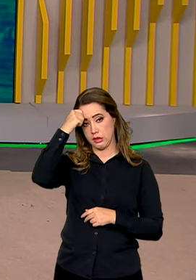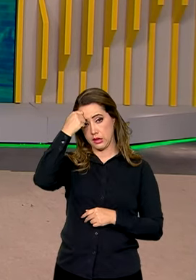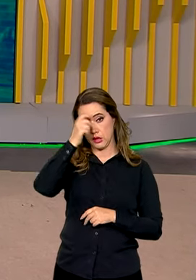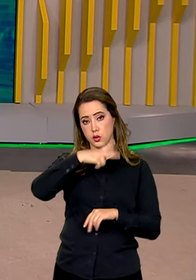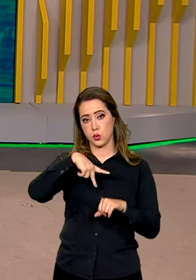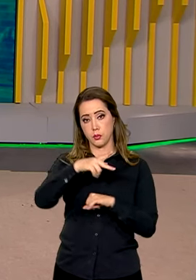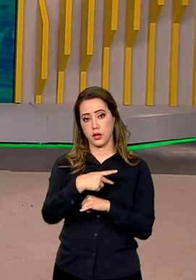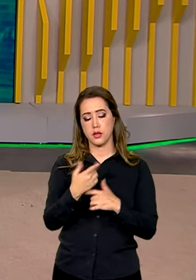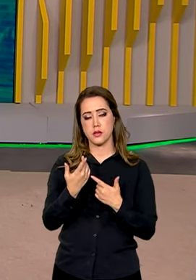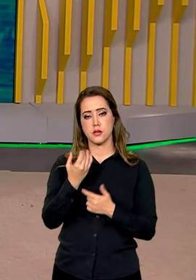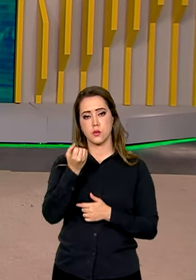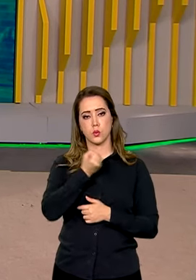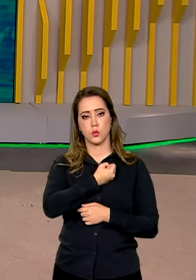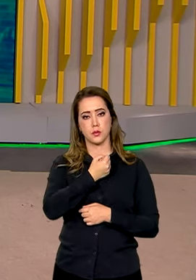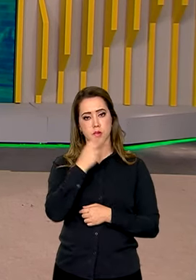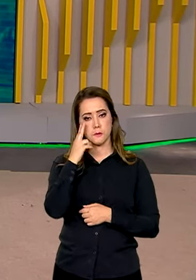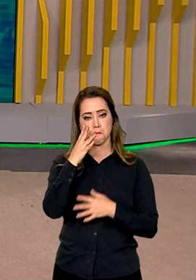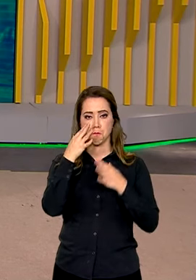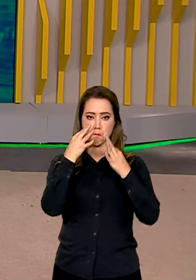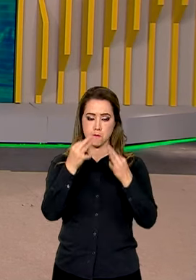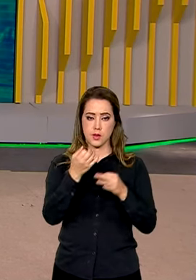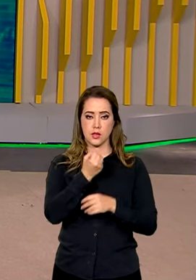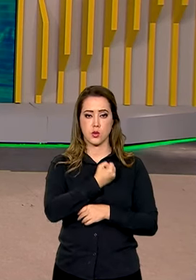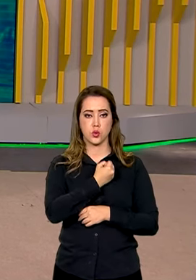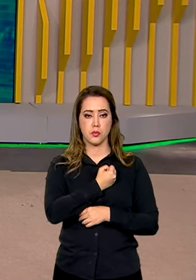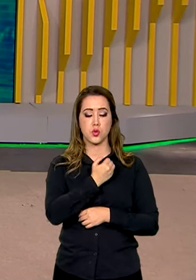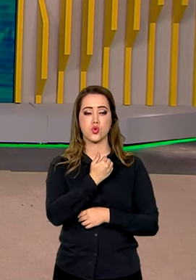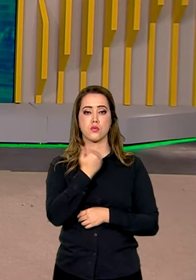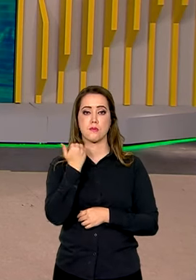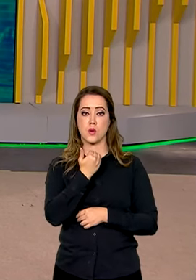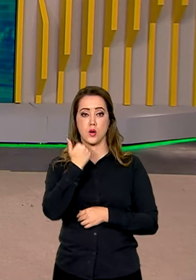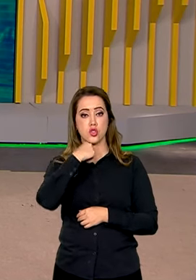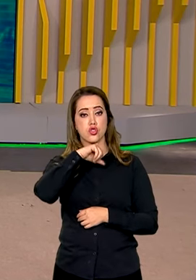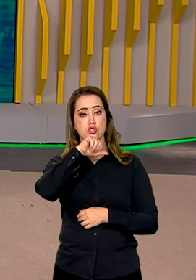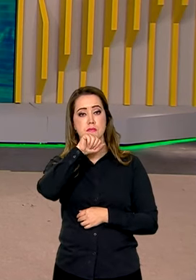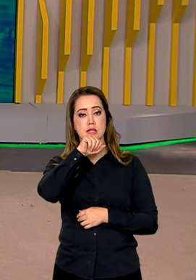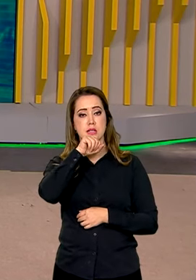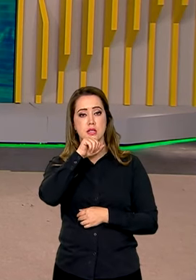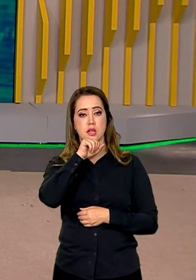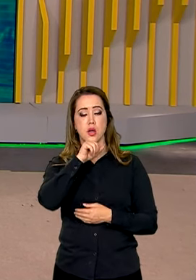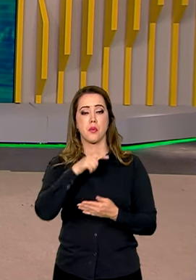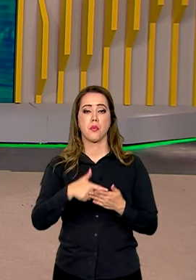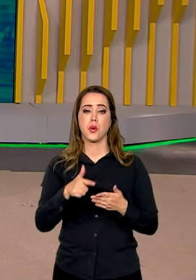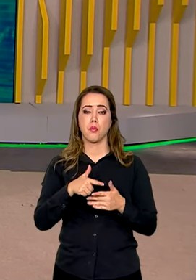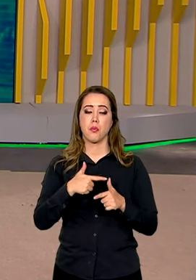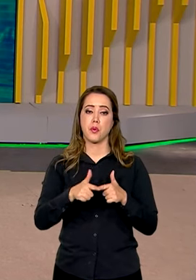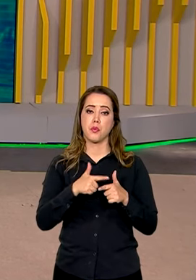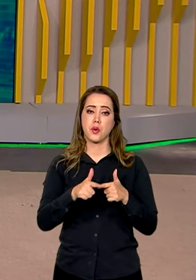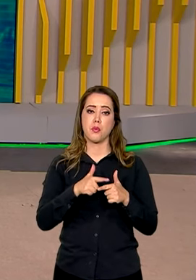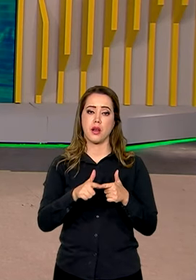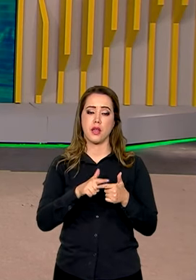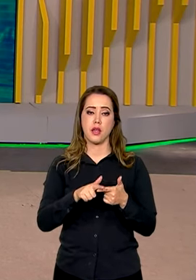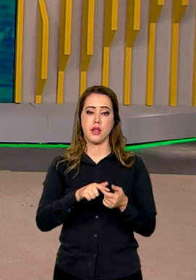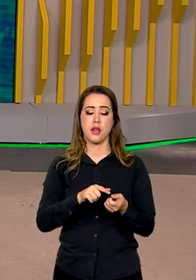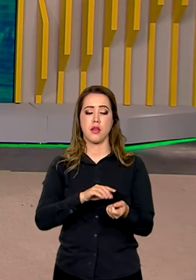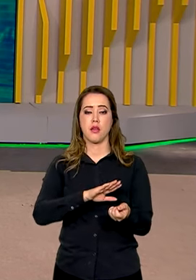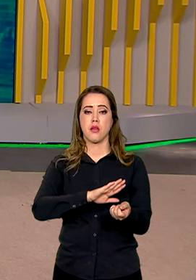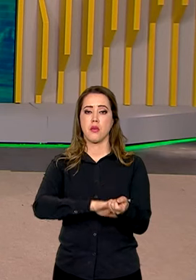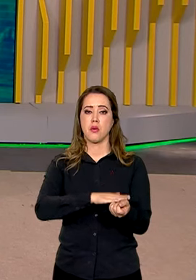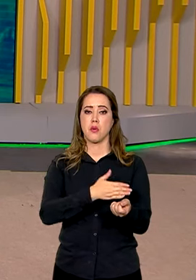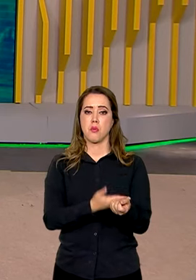atenção do Ministério da Saúde é que a mortalidade materna por hipertensão é crescente entre mulheres pretas.